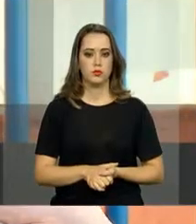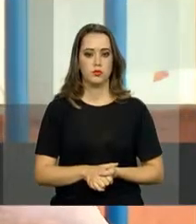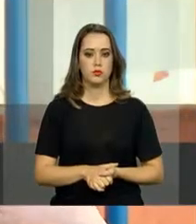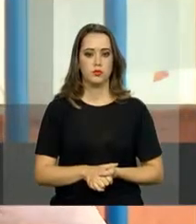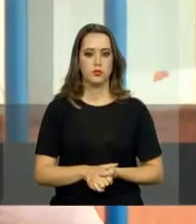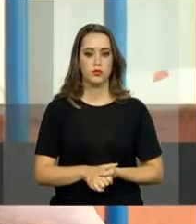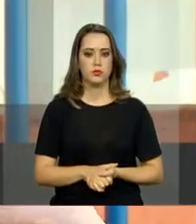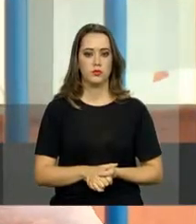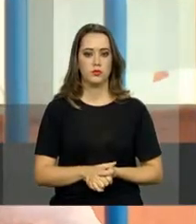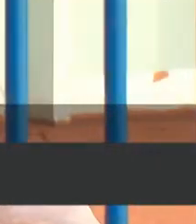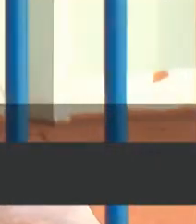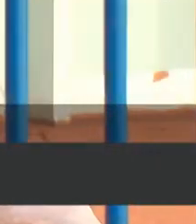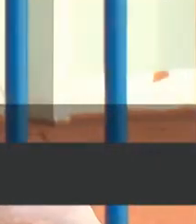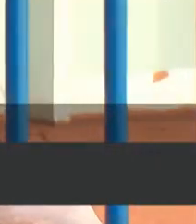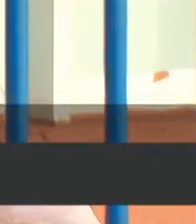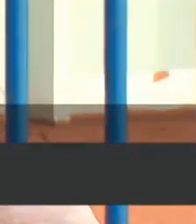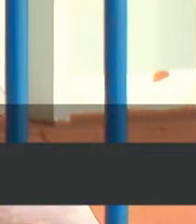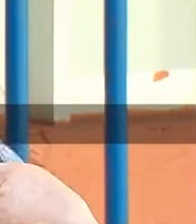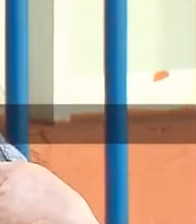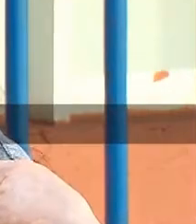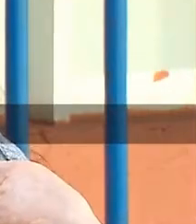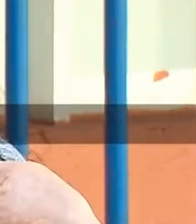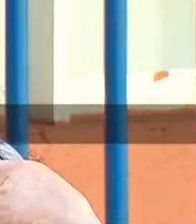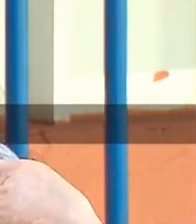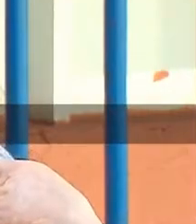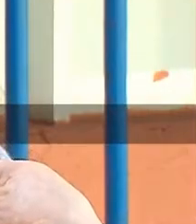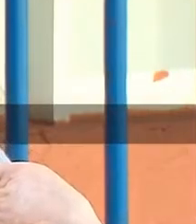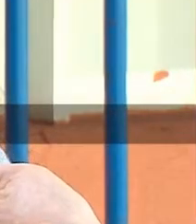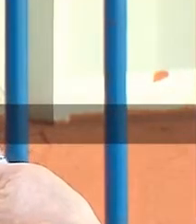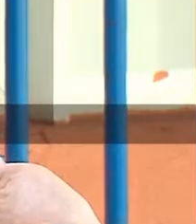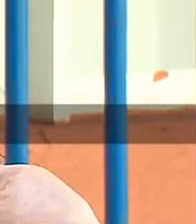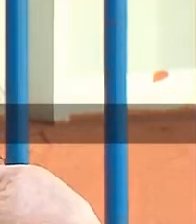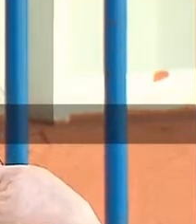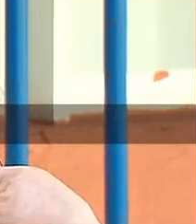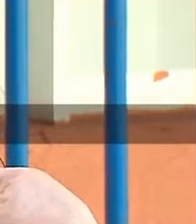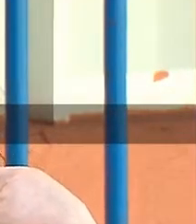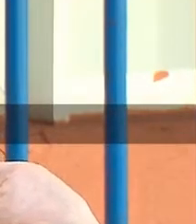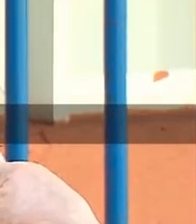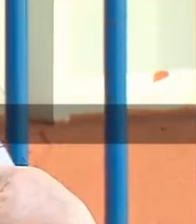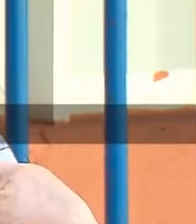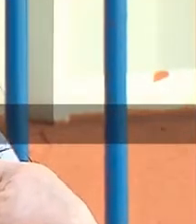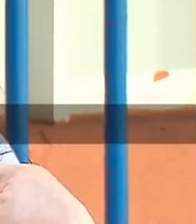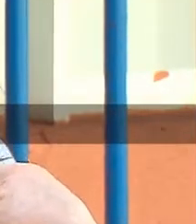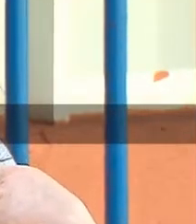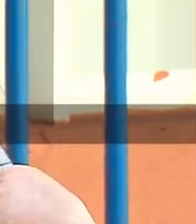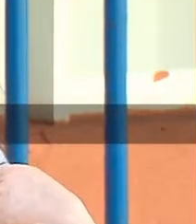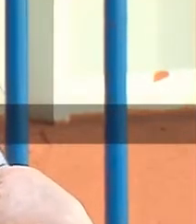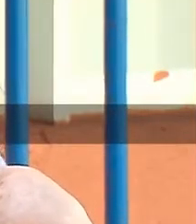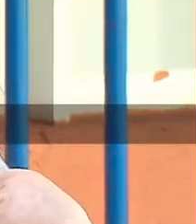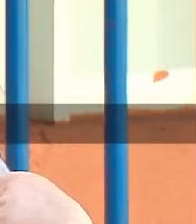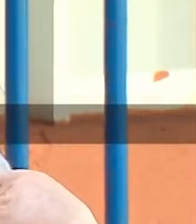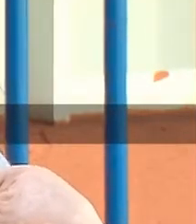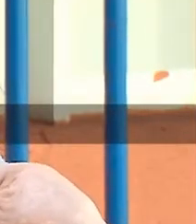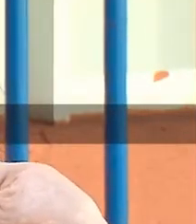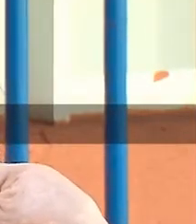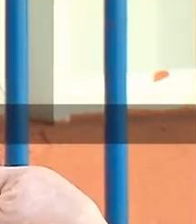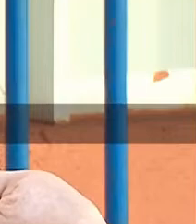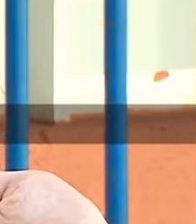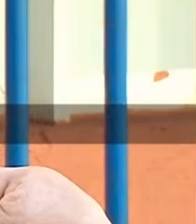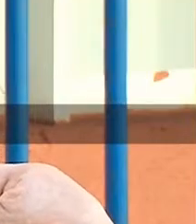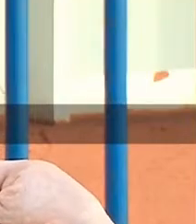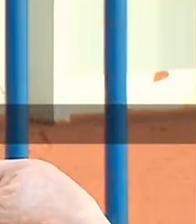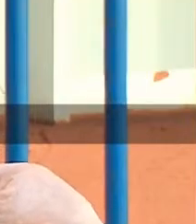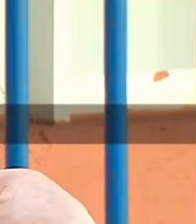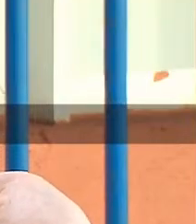tem trabalho. Meu abuelo também, que vindo aqui comigo, também tem trabalho. E minha